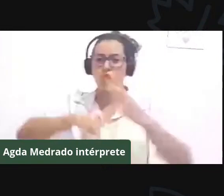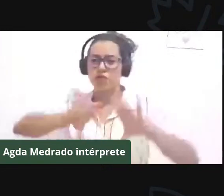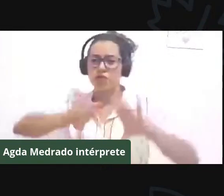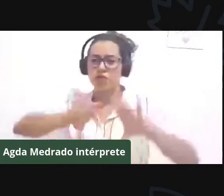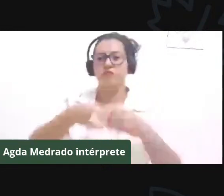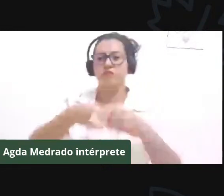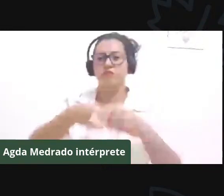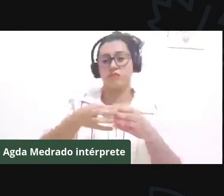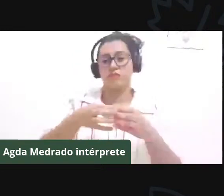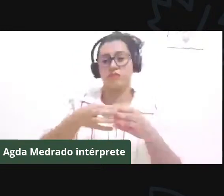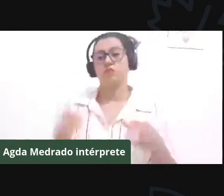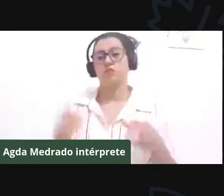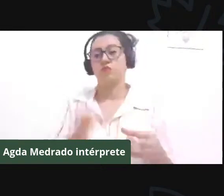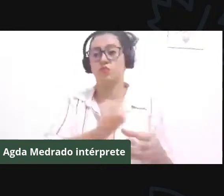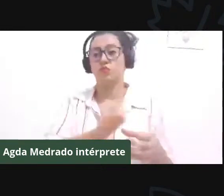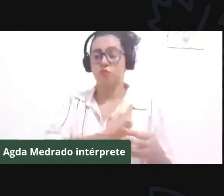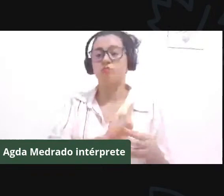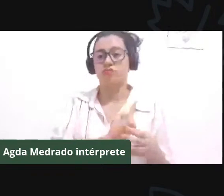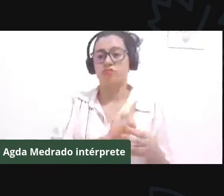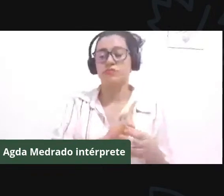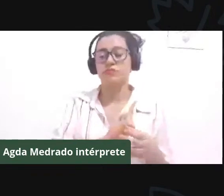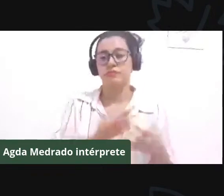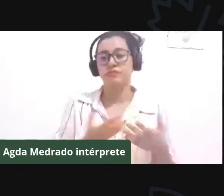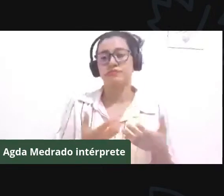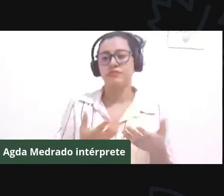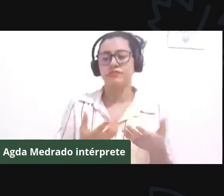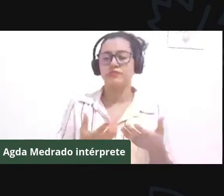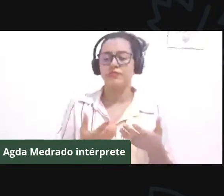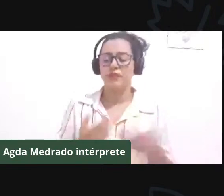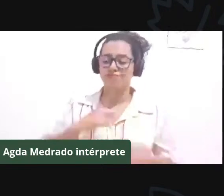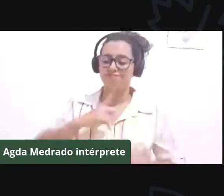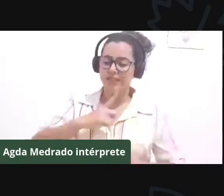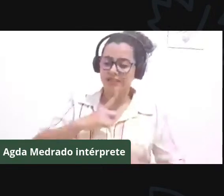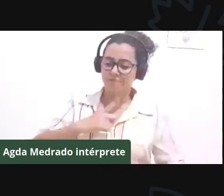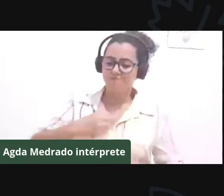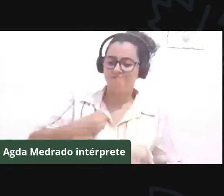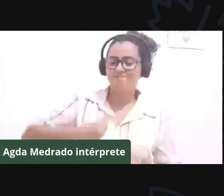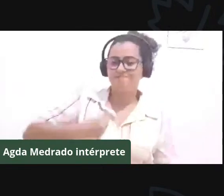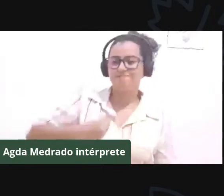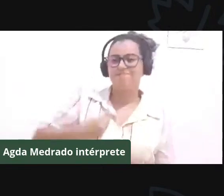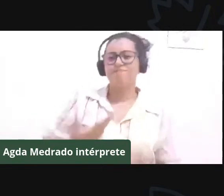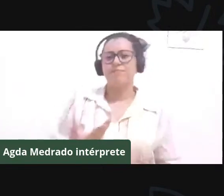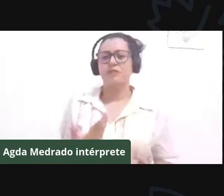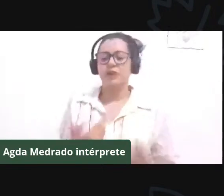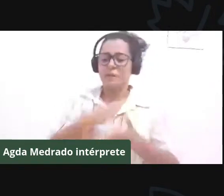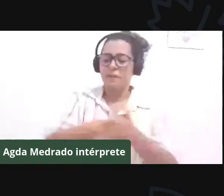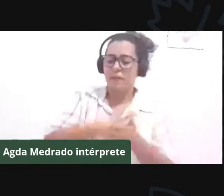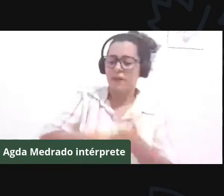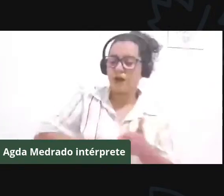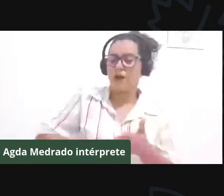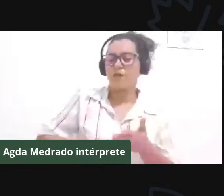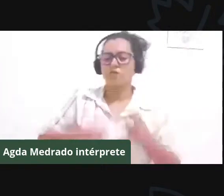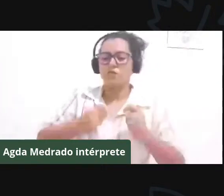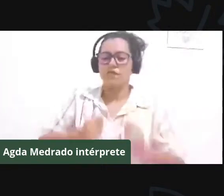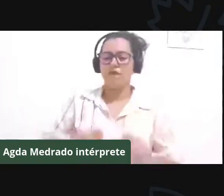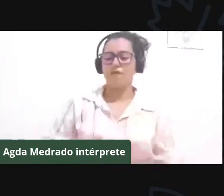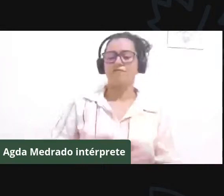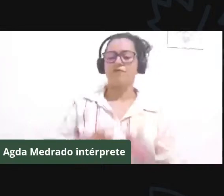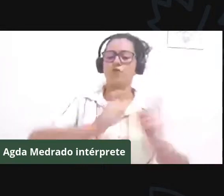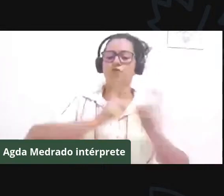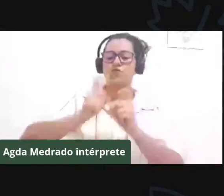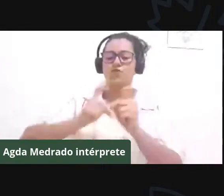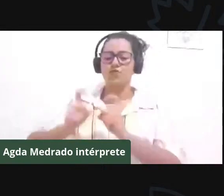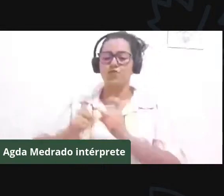a gente traz muito forte para os debates, para as rodas de conversa, como que se dá